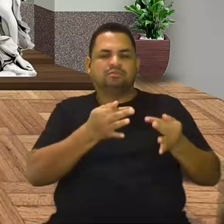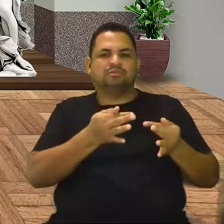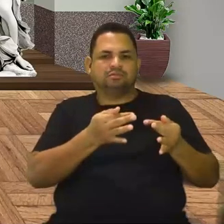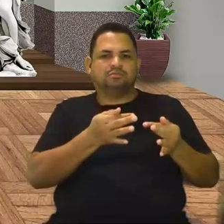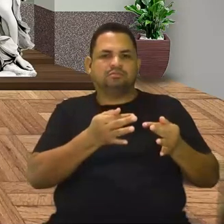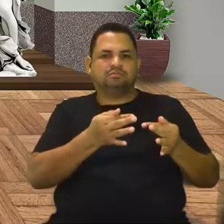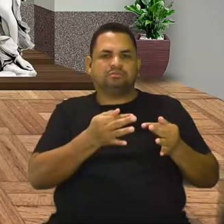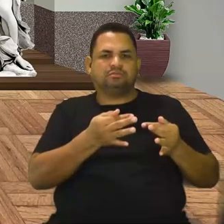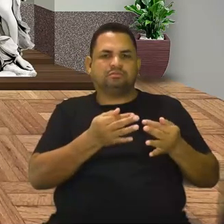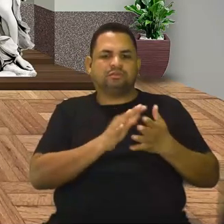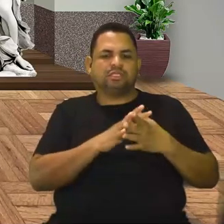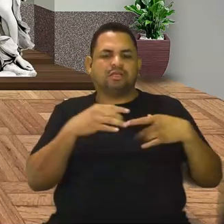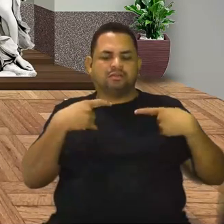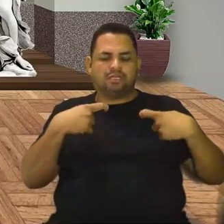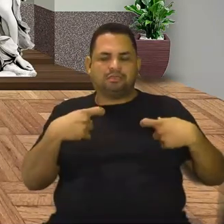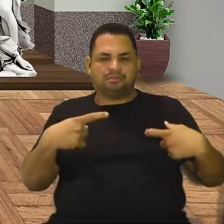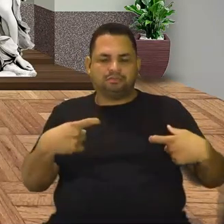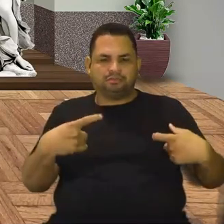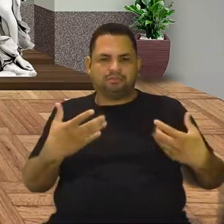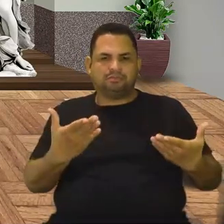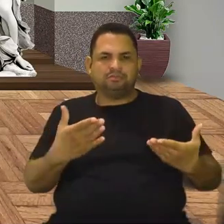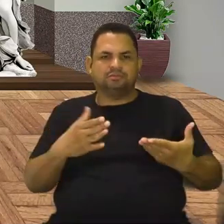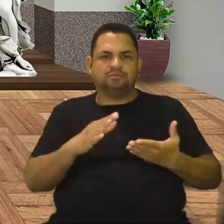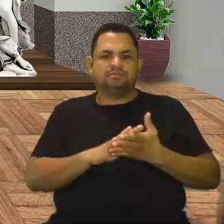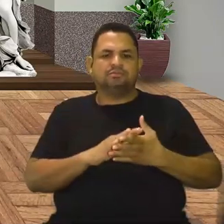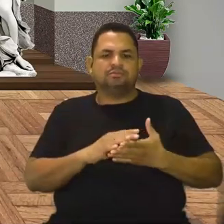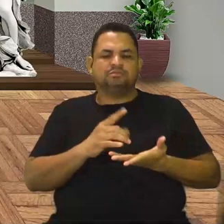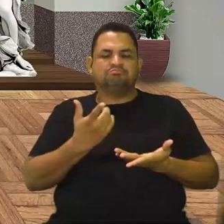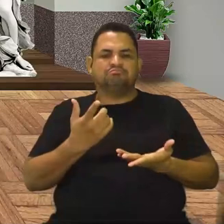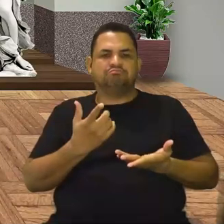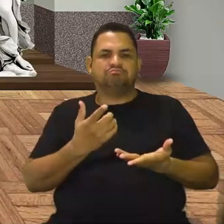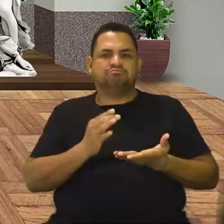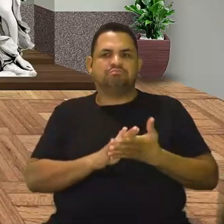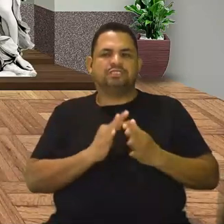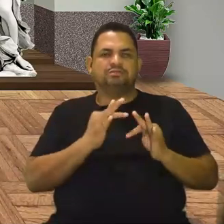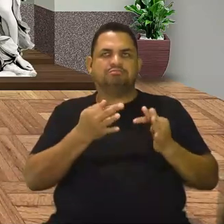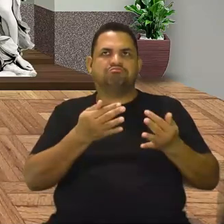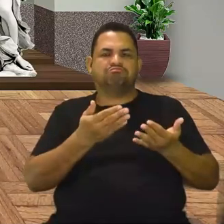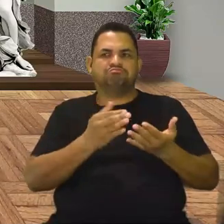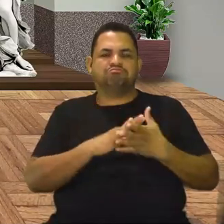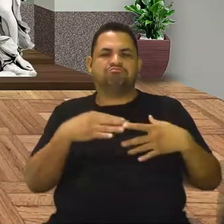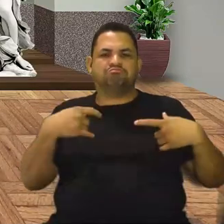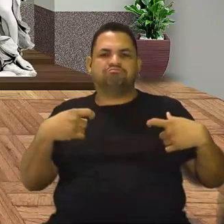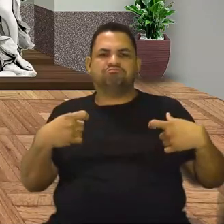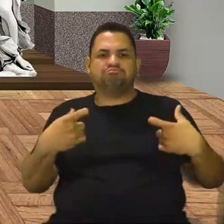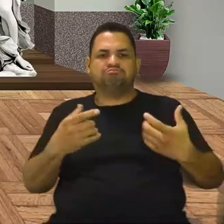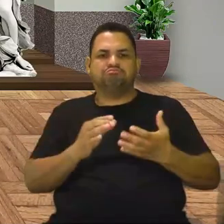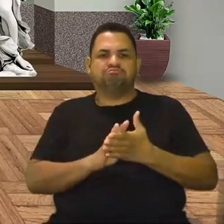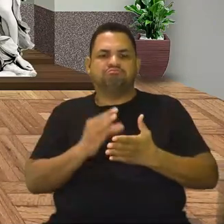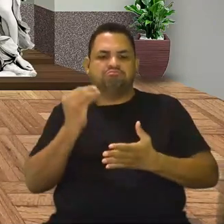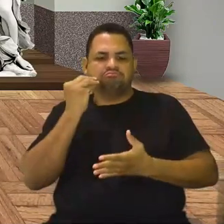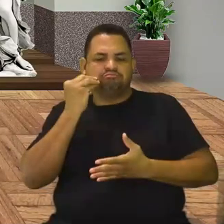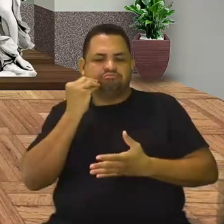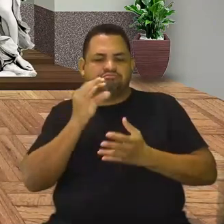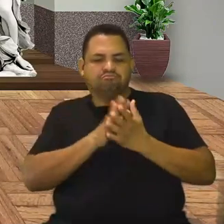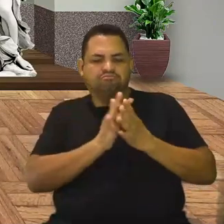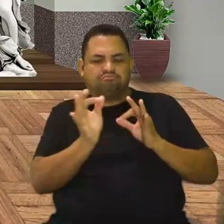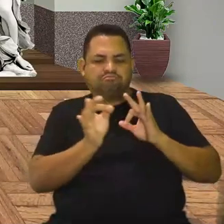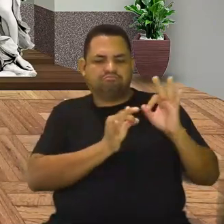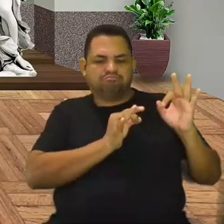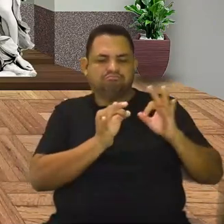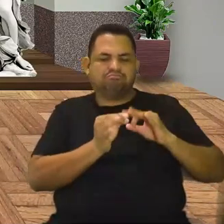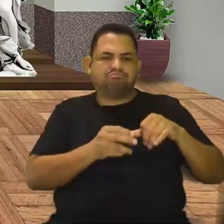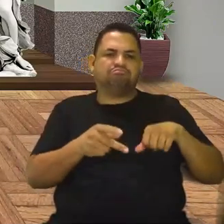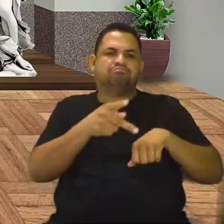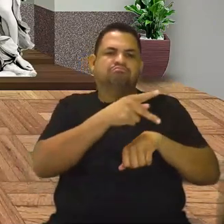da guerra. E a participação dos Estados Unidos nesse final da guerra, e essa tentativa de ele articular as